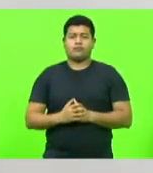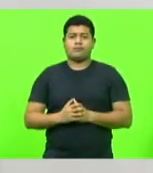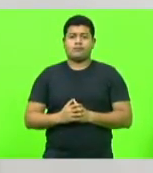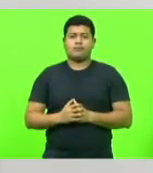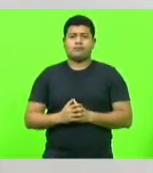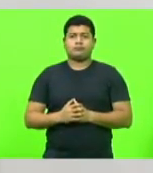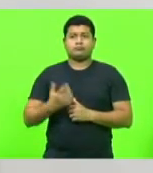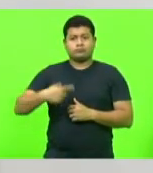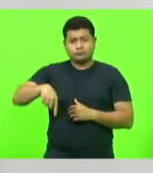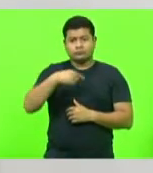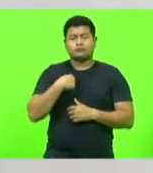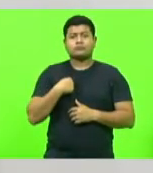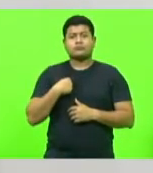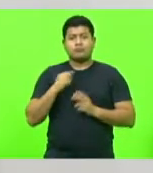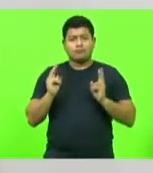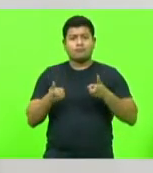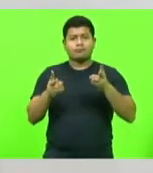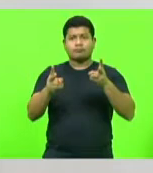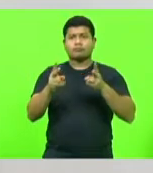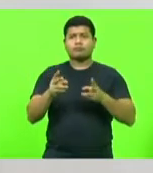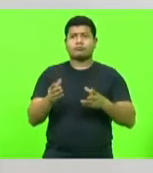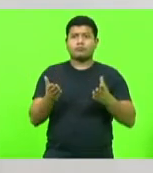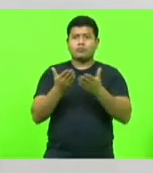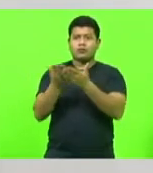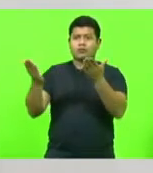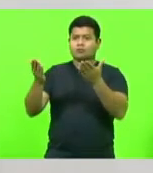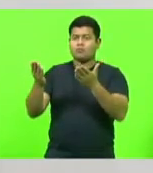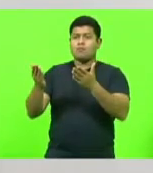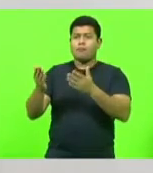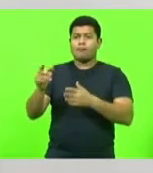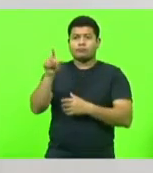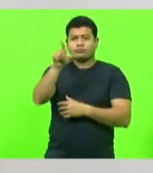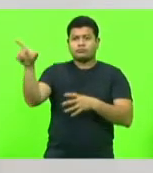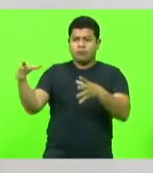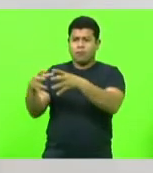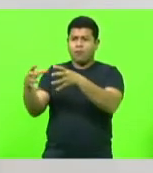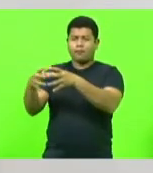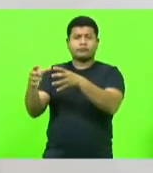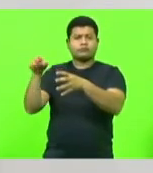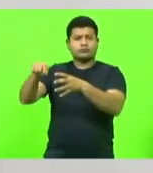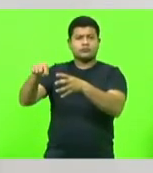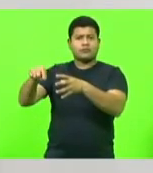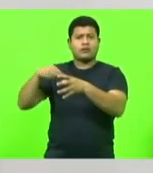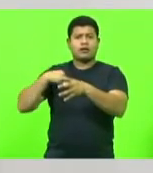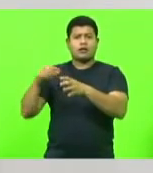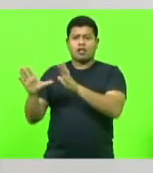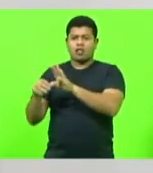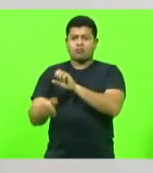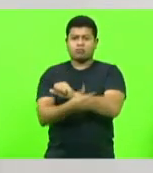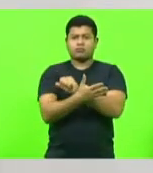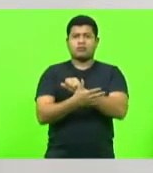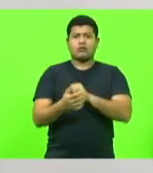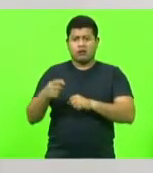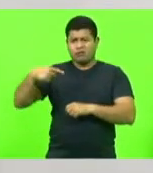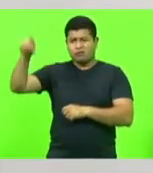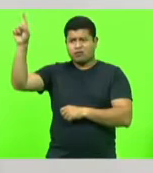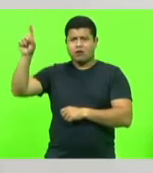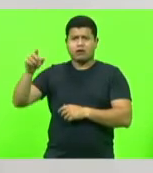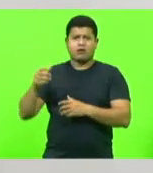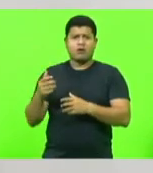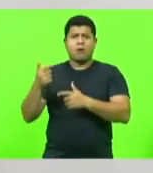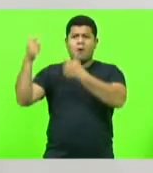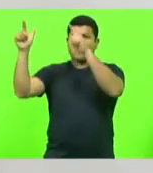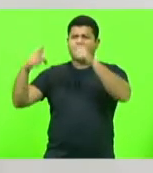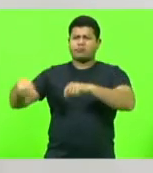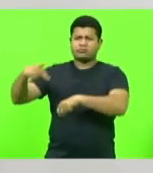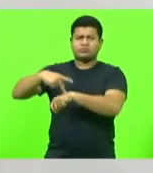nós iremos ficar, quem tem que ir embora é esse pessoal aí, que aqui não é o lugar deles, vá para Cuba, vá para a União Soviética, vá para a